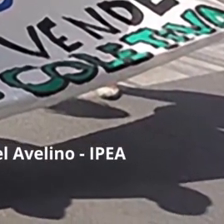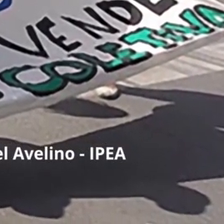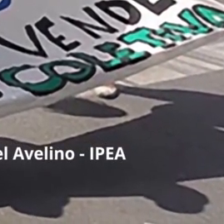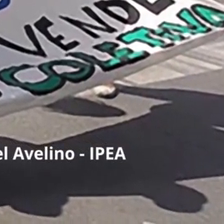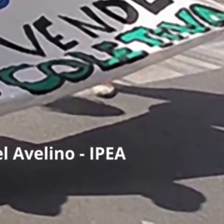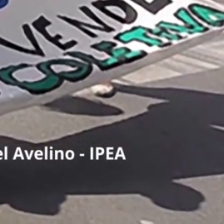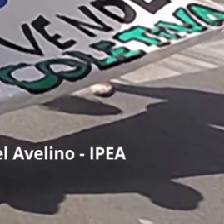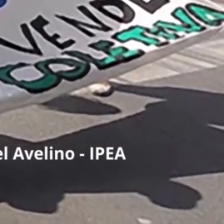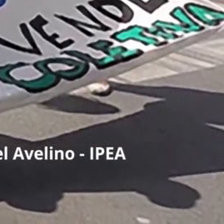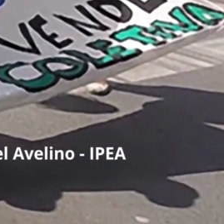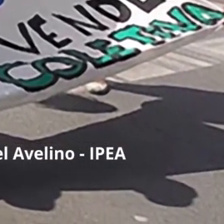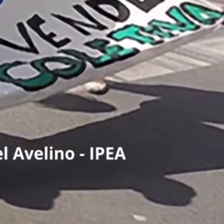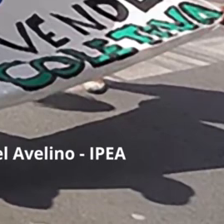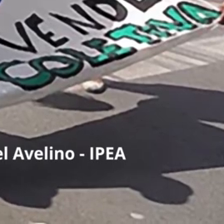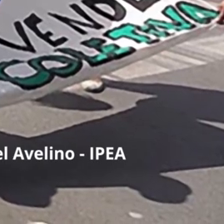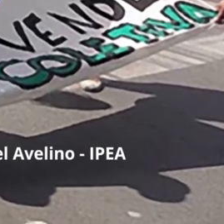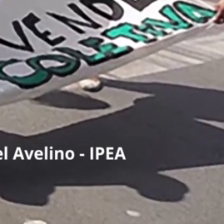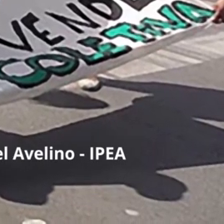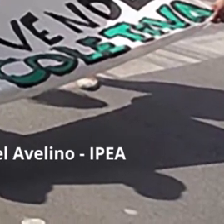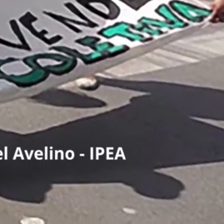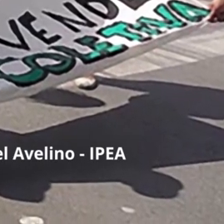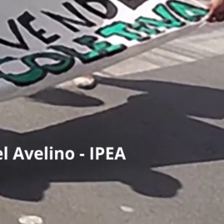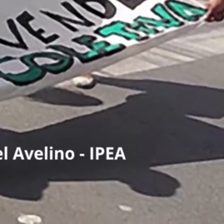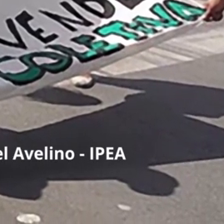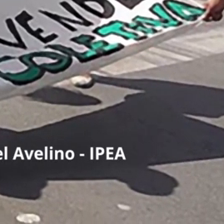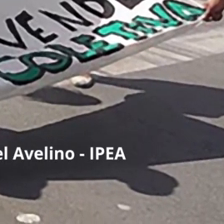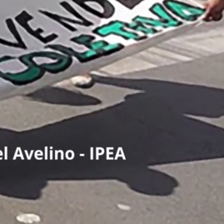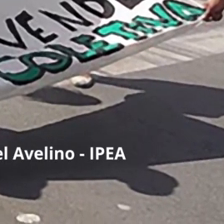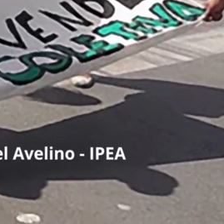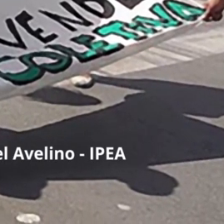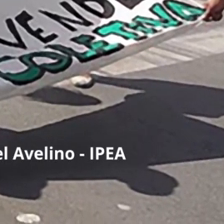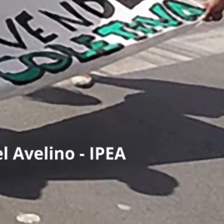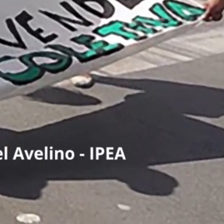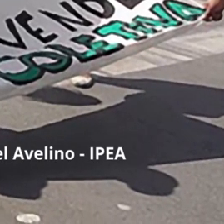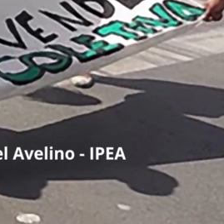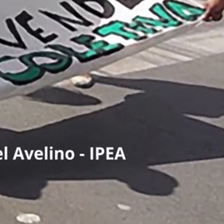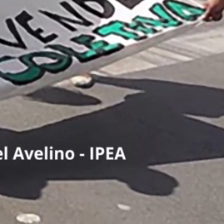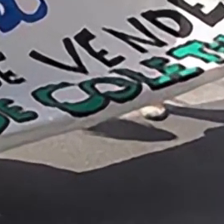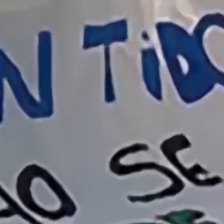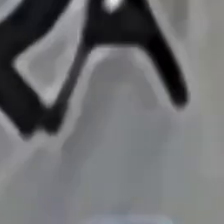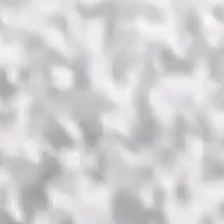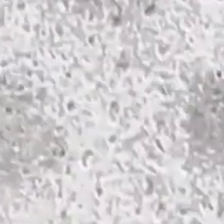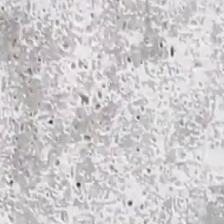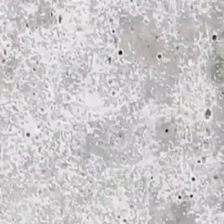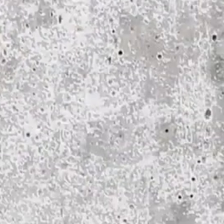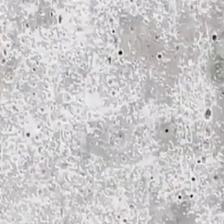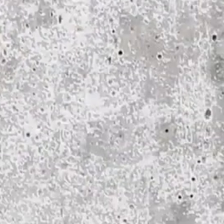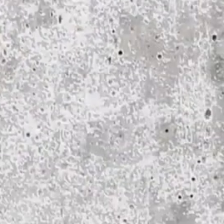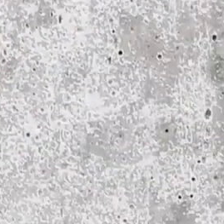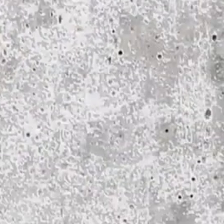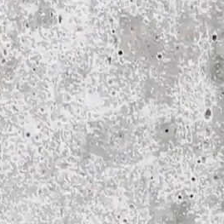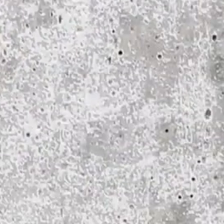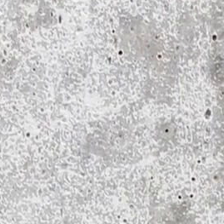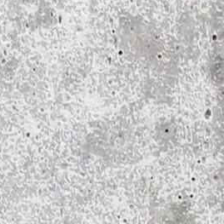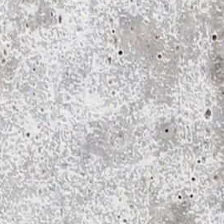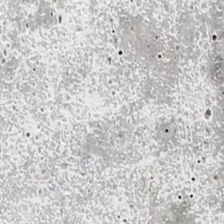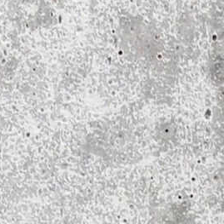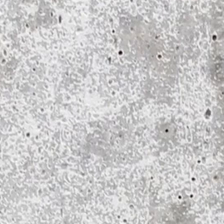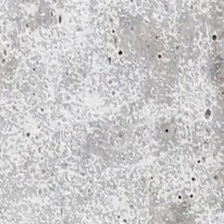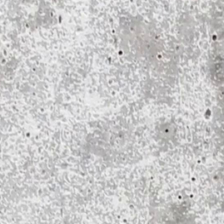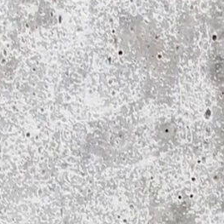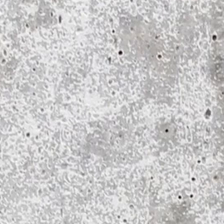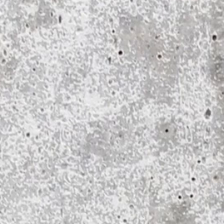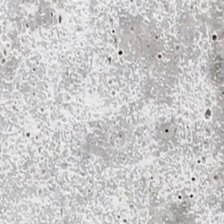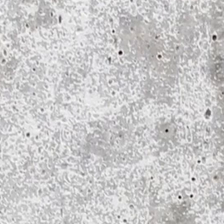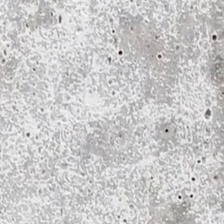meio acadêmico, mas também no conjunto da sociedade. Para dar conta dos dois objetivos, educação à distância e divulgação